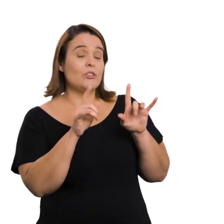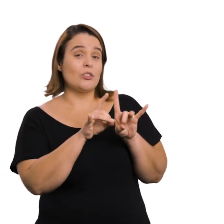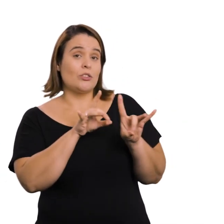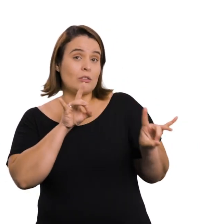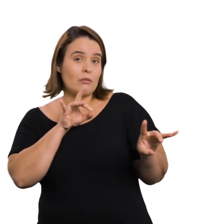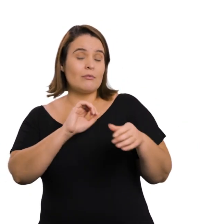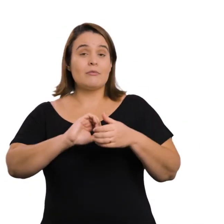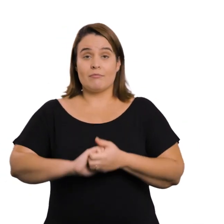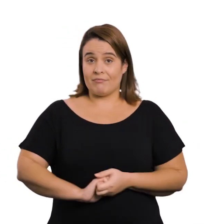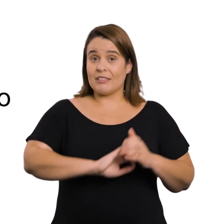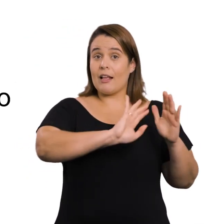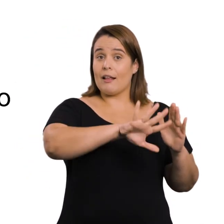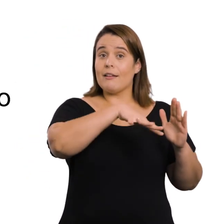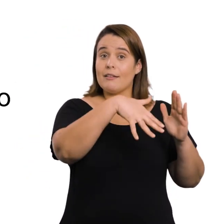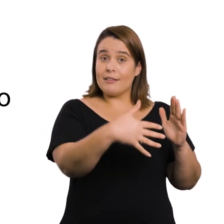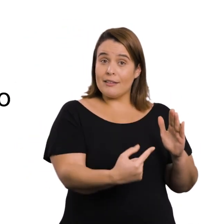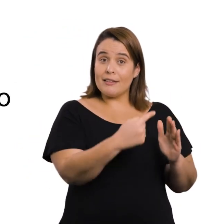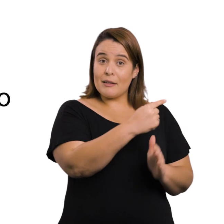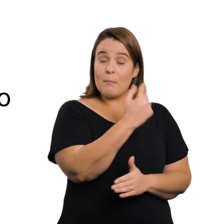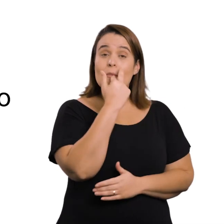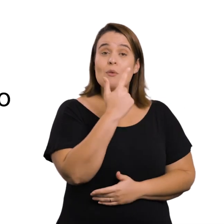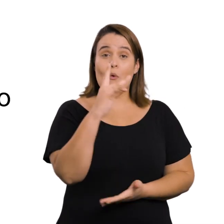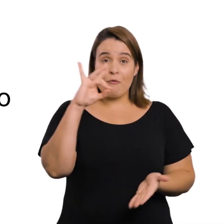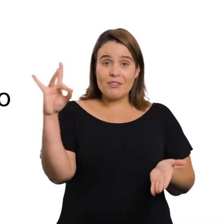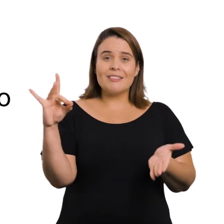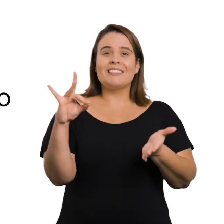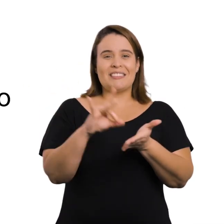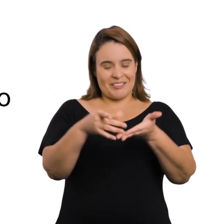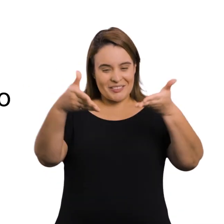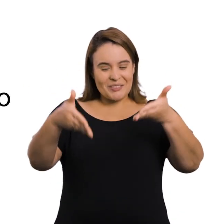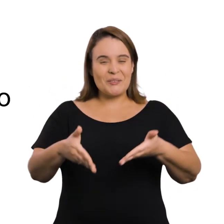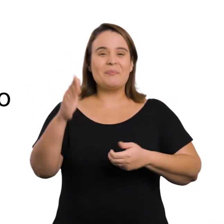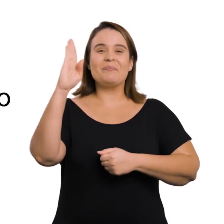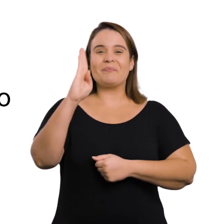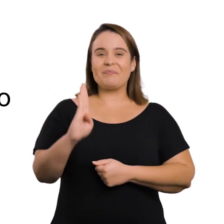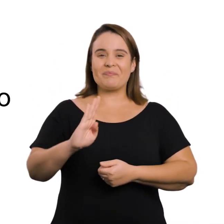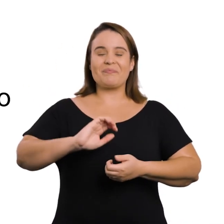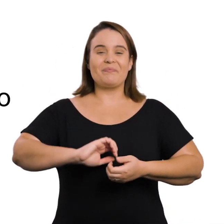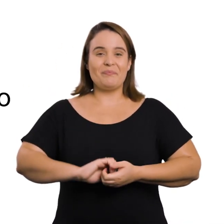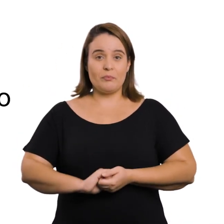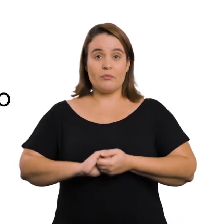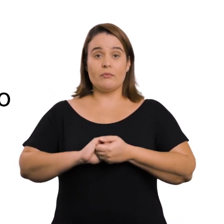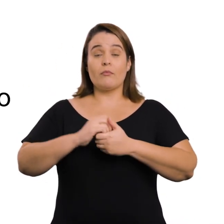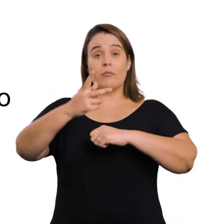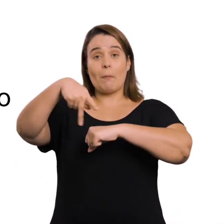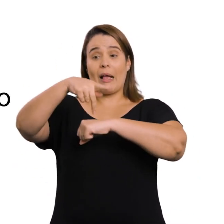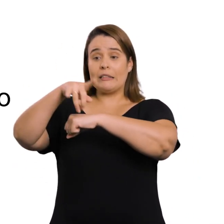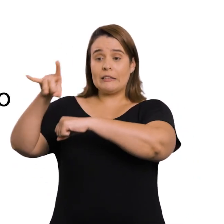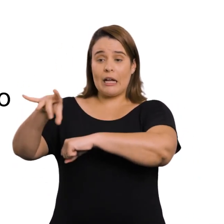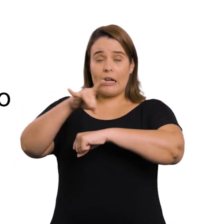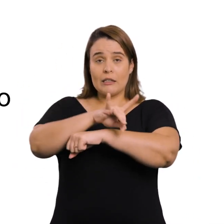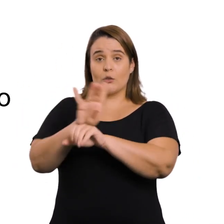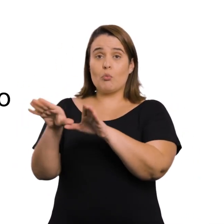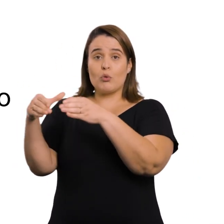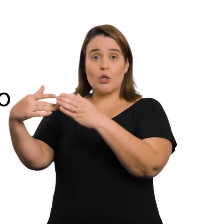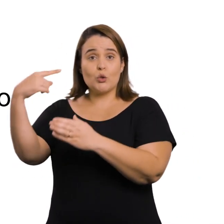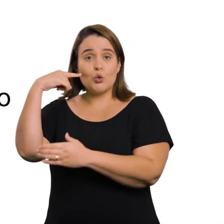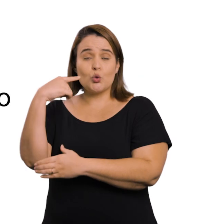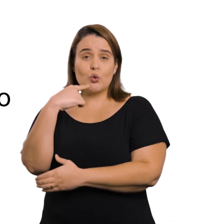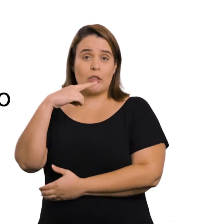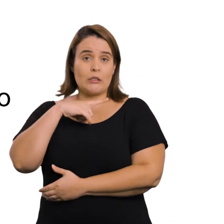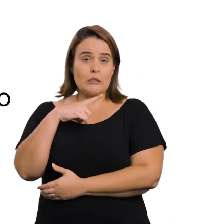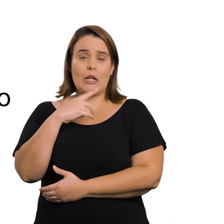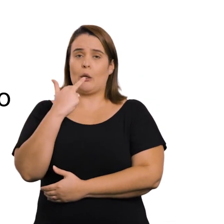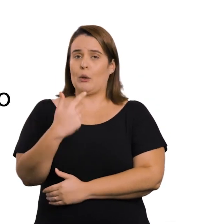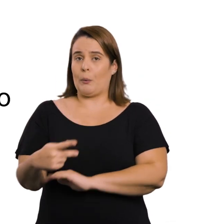digital, etc A Libras é um idioma tão oficial quanto a língua portuguesa no Brasil Em cada país, as